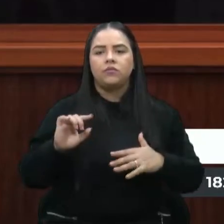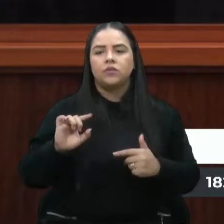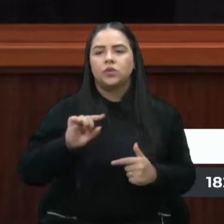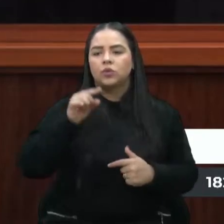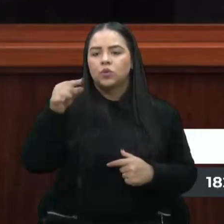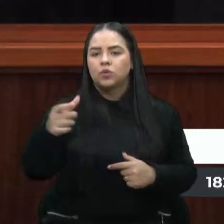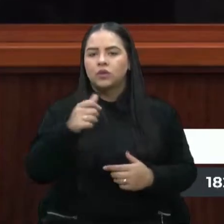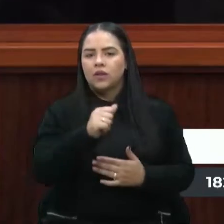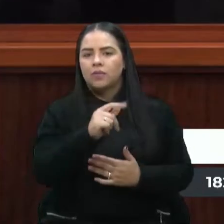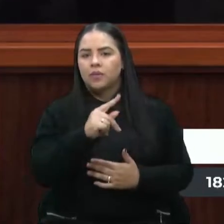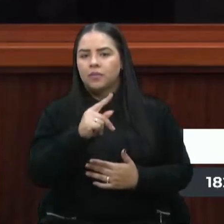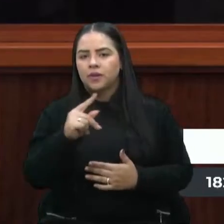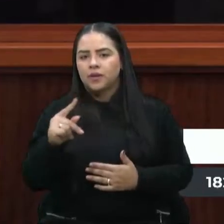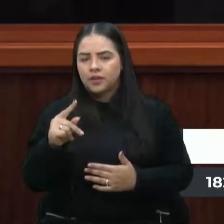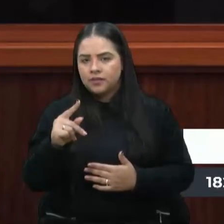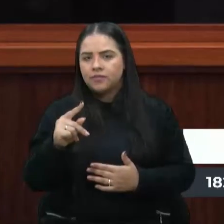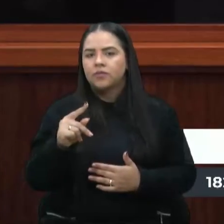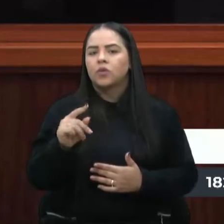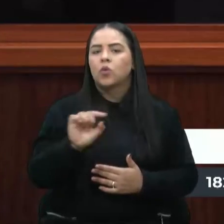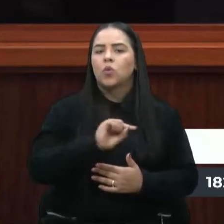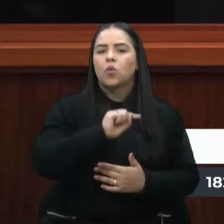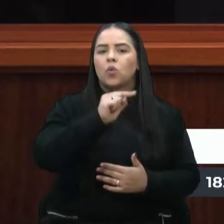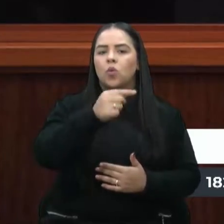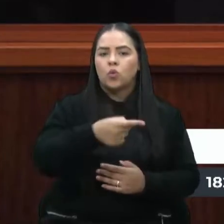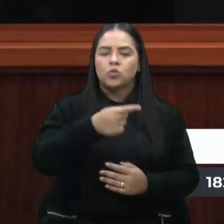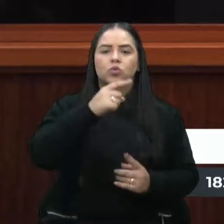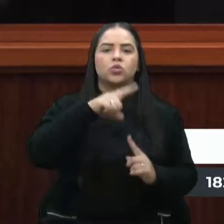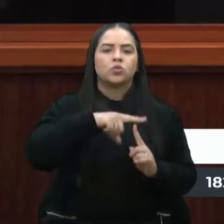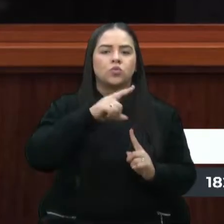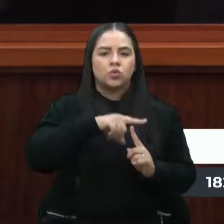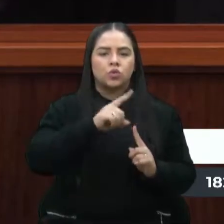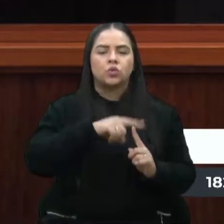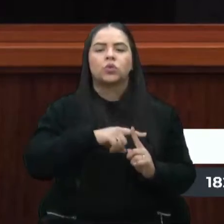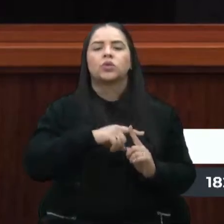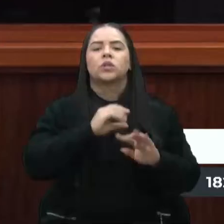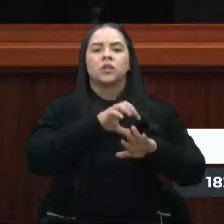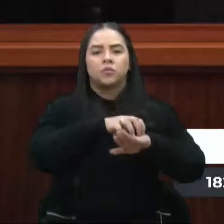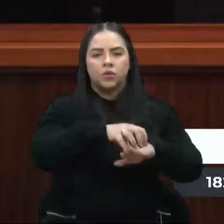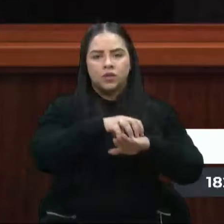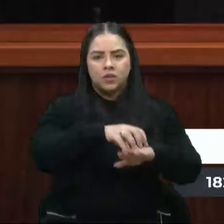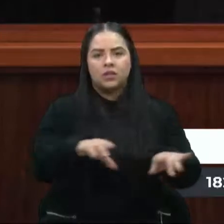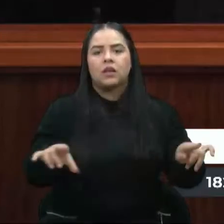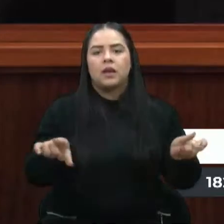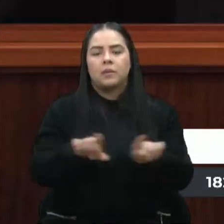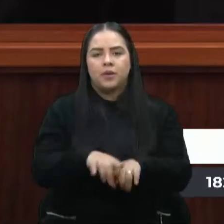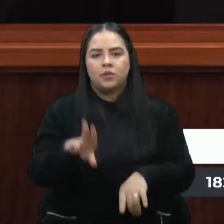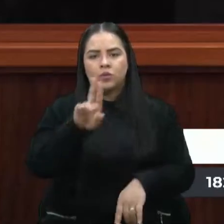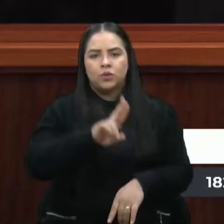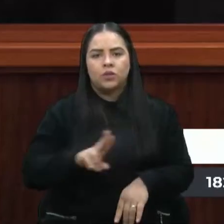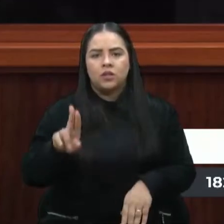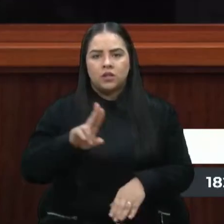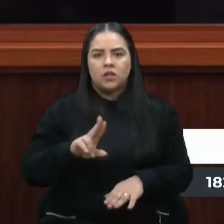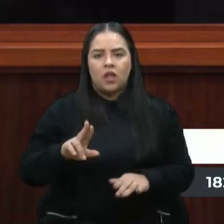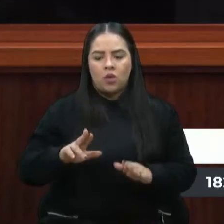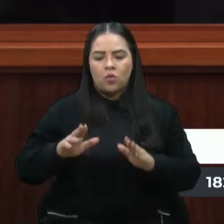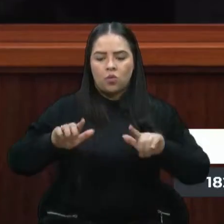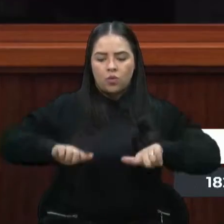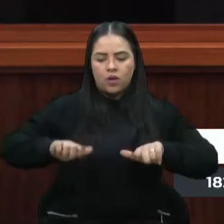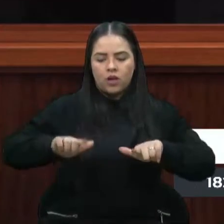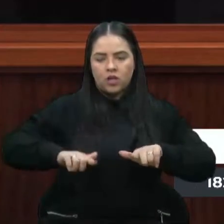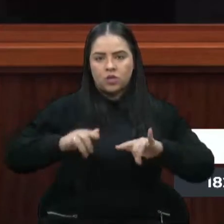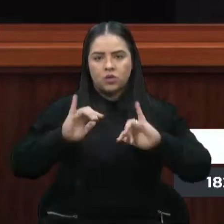aplicativos, dos outros tipos de transporte, para também usar o corredor de ônibus.